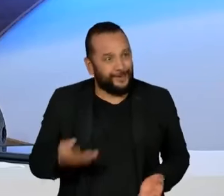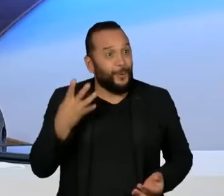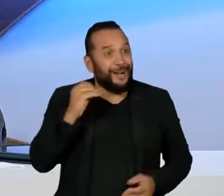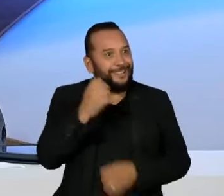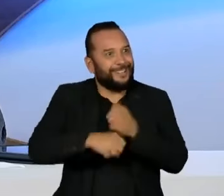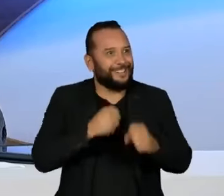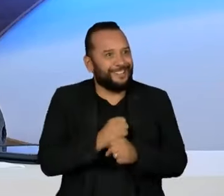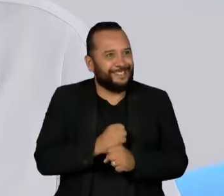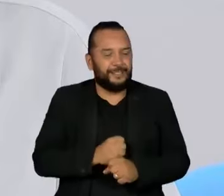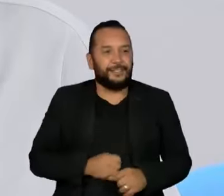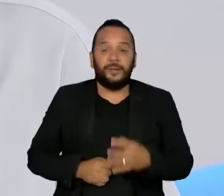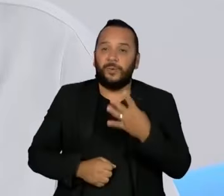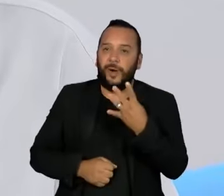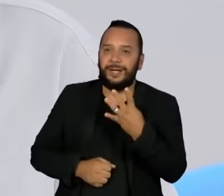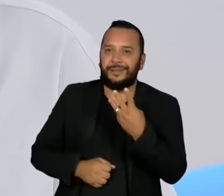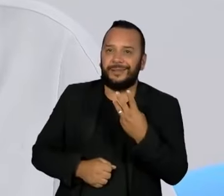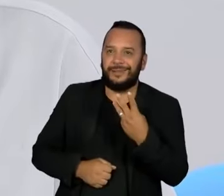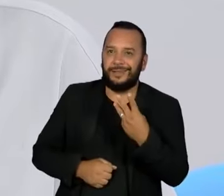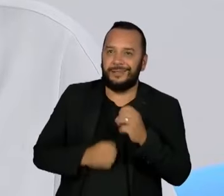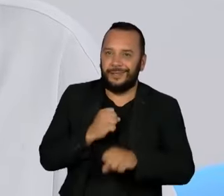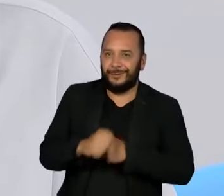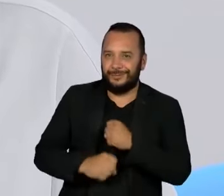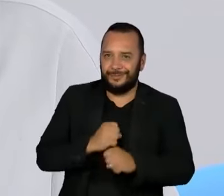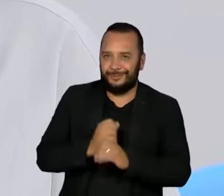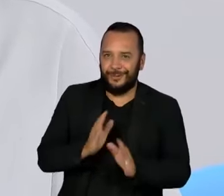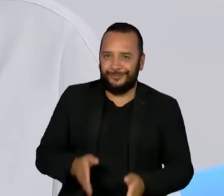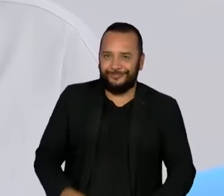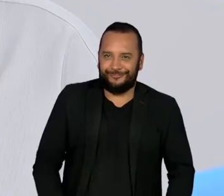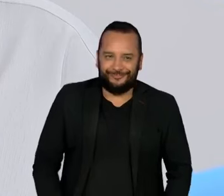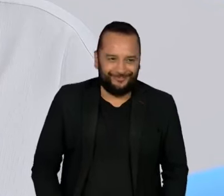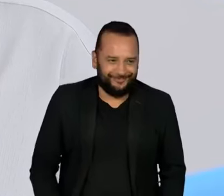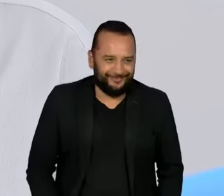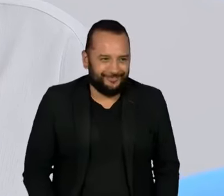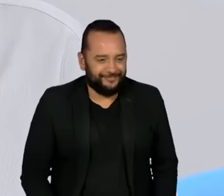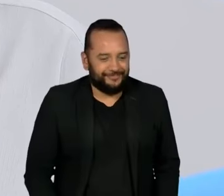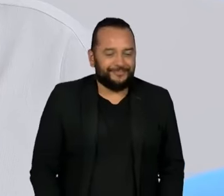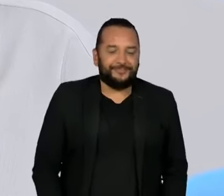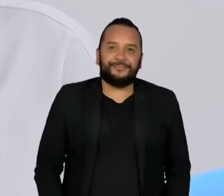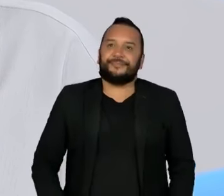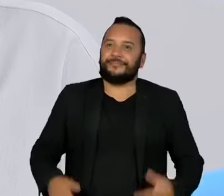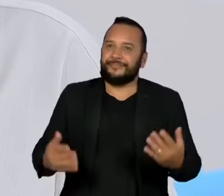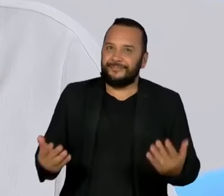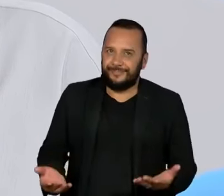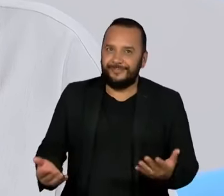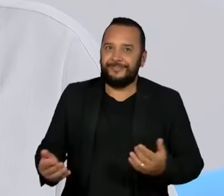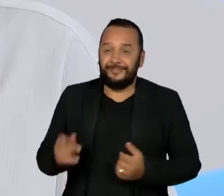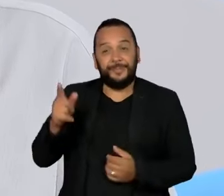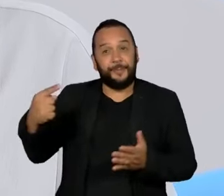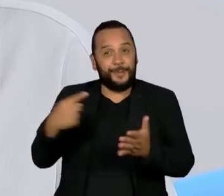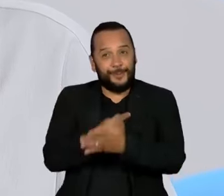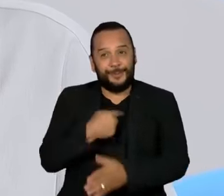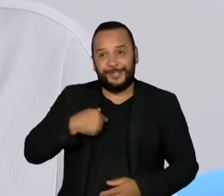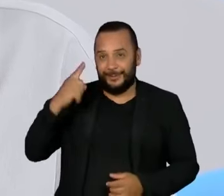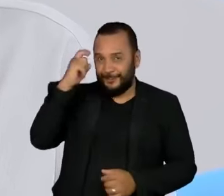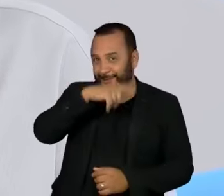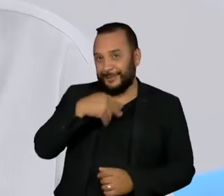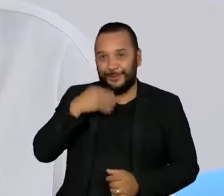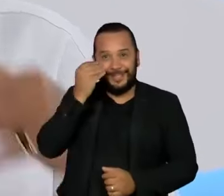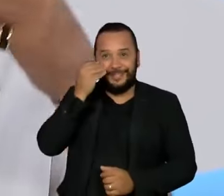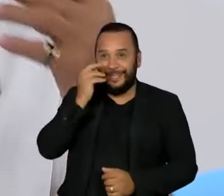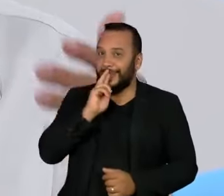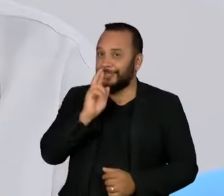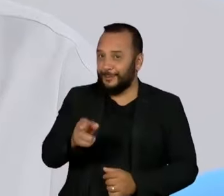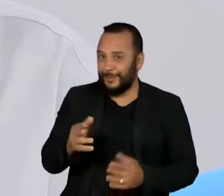40... 43 anos. 43 anos depois. É, essa é a pergunta mais difícil que eu vou tentar responder